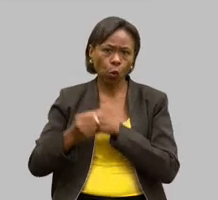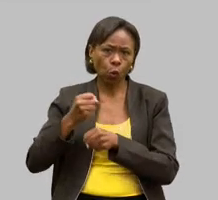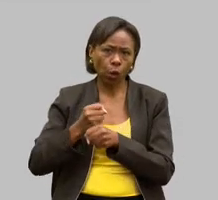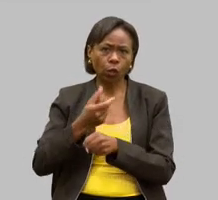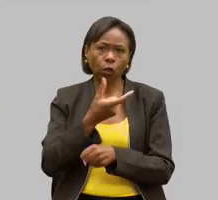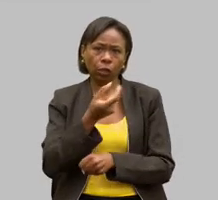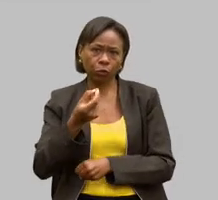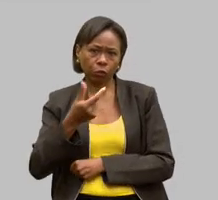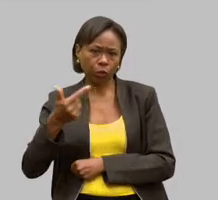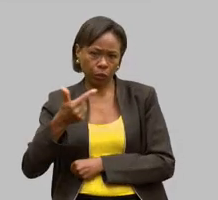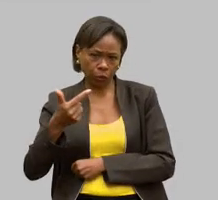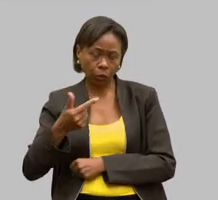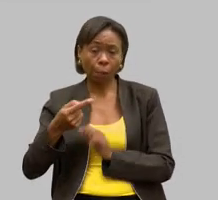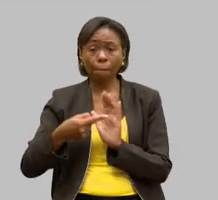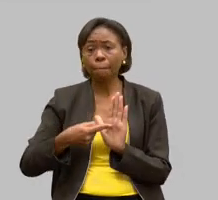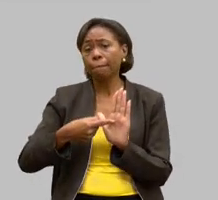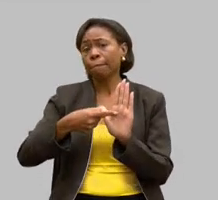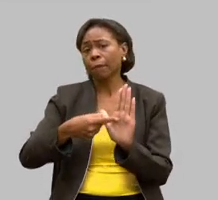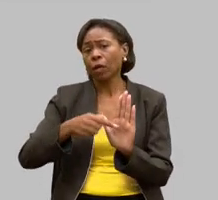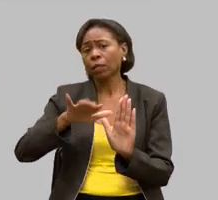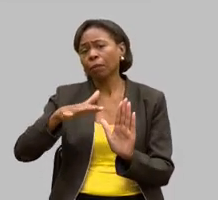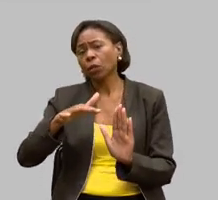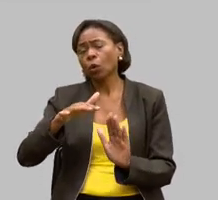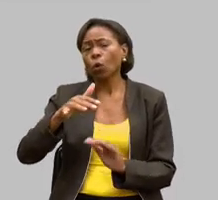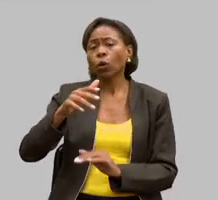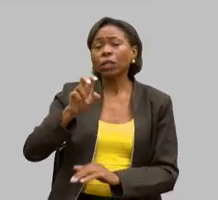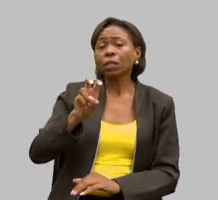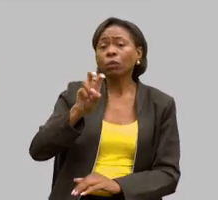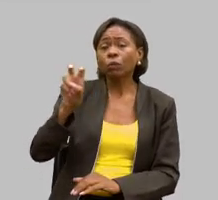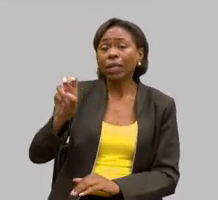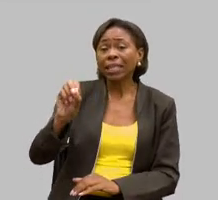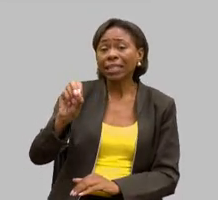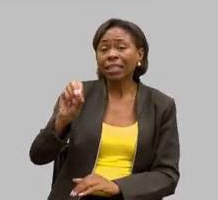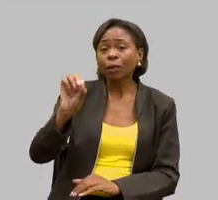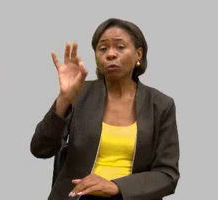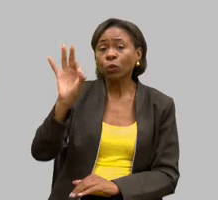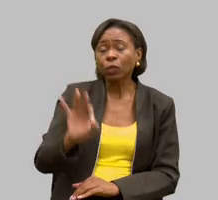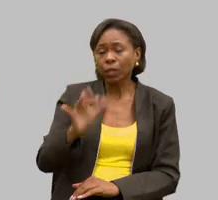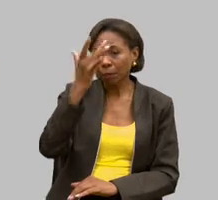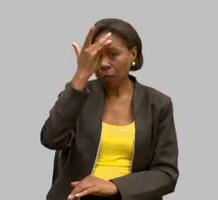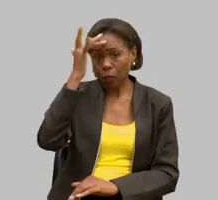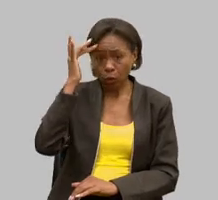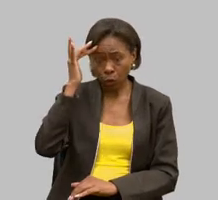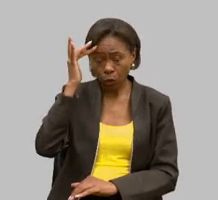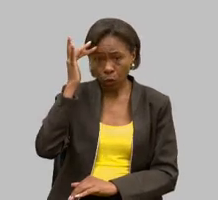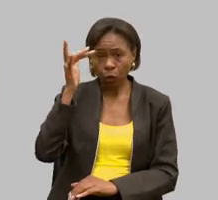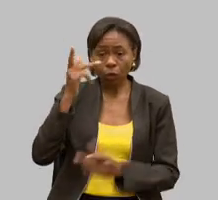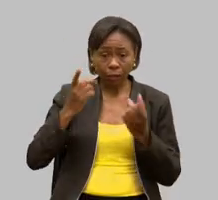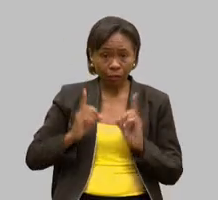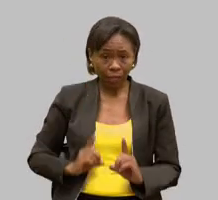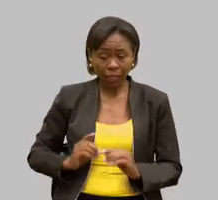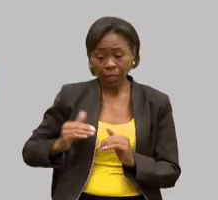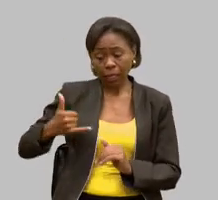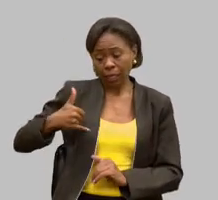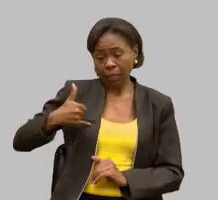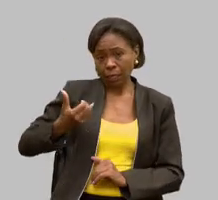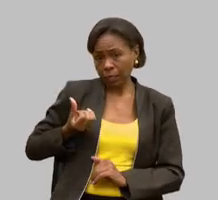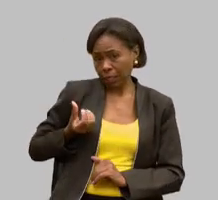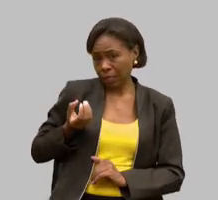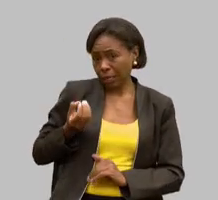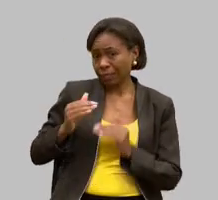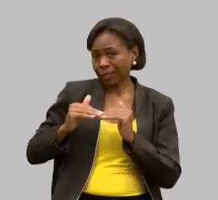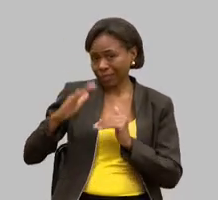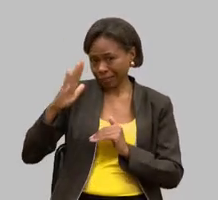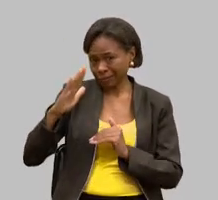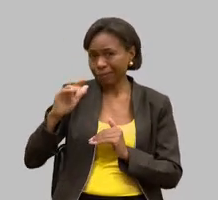mostram também que quase 50% das pessoas com deficiência tinham mais de 60 anos e é nesse recorte que eu quero falar